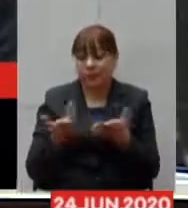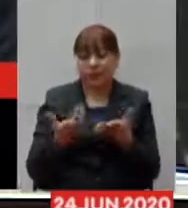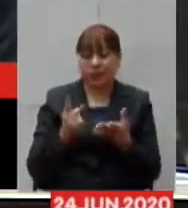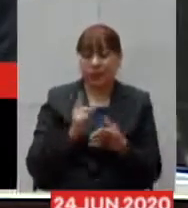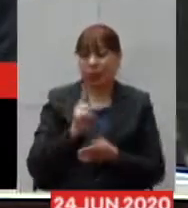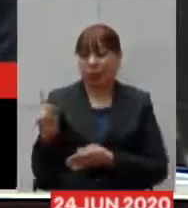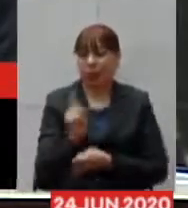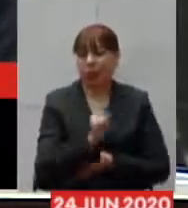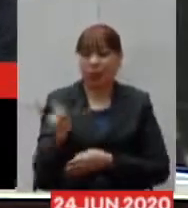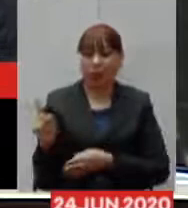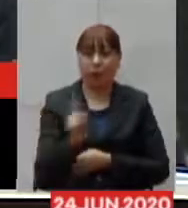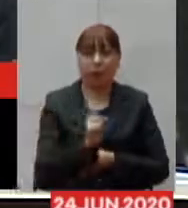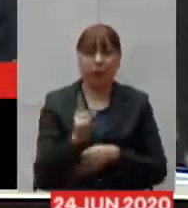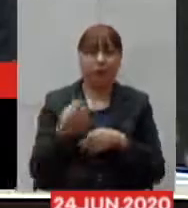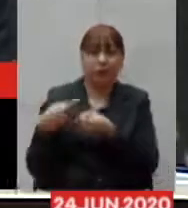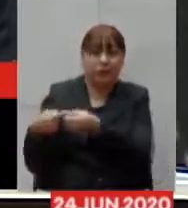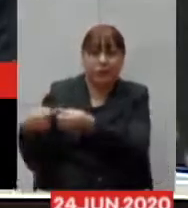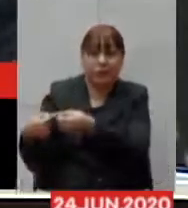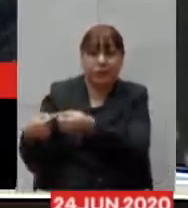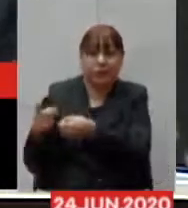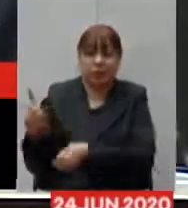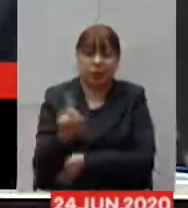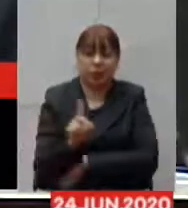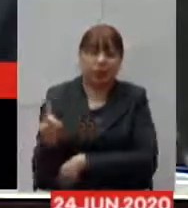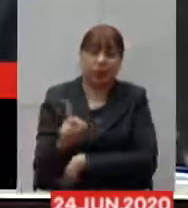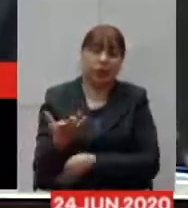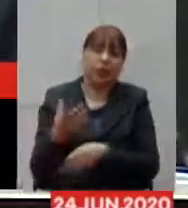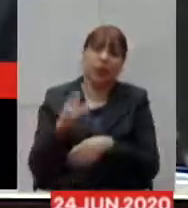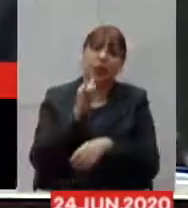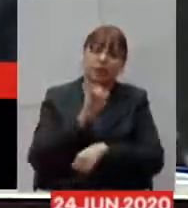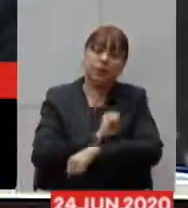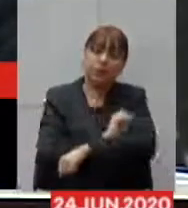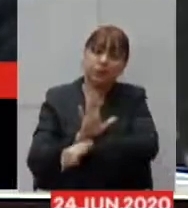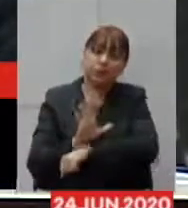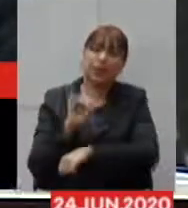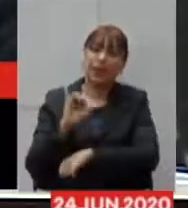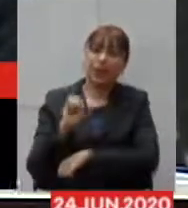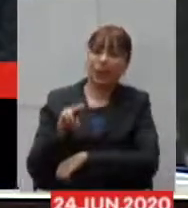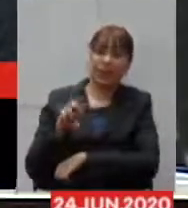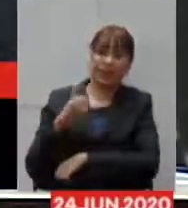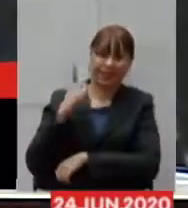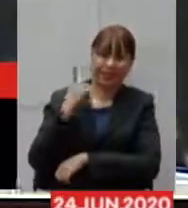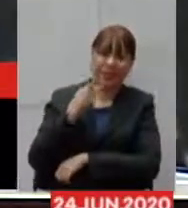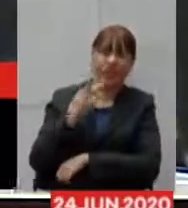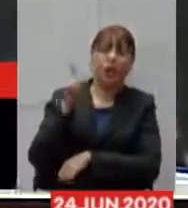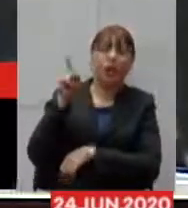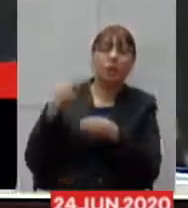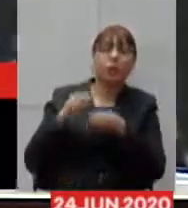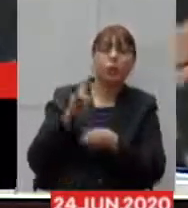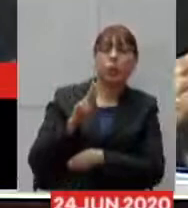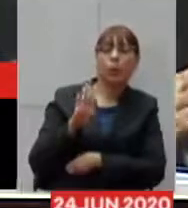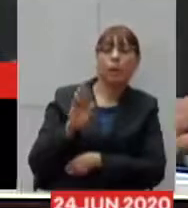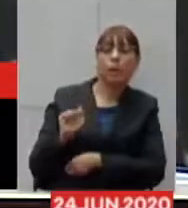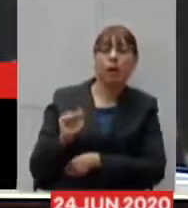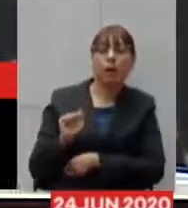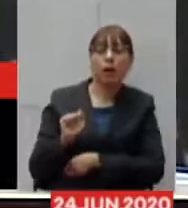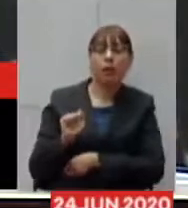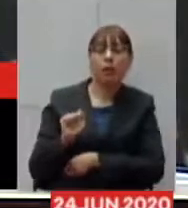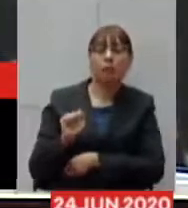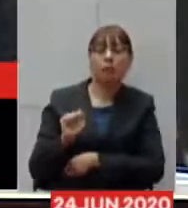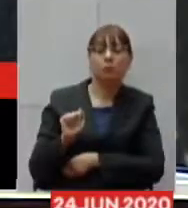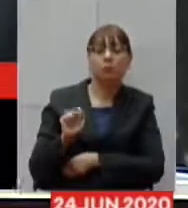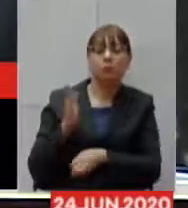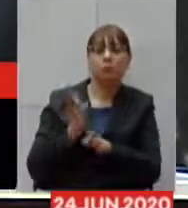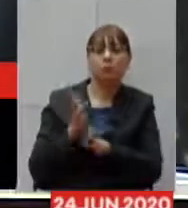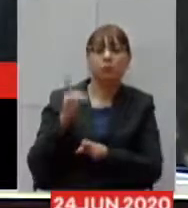o interior estou citando Montes Claros a deputada Ione acabou de me passar uma mensagem na cidade de Ubar o senhor está sabendo bem